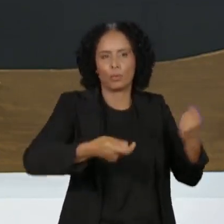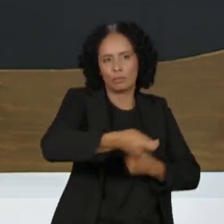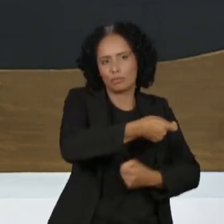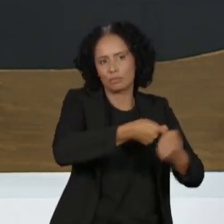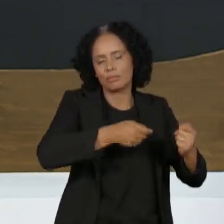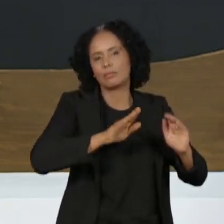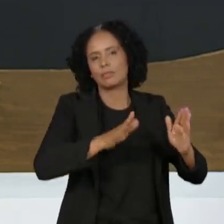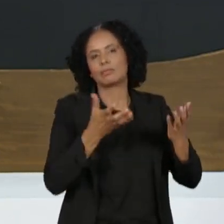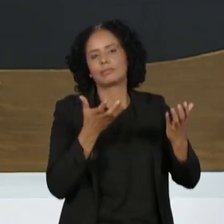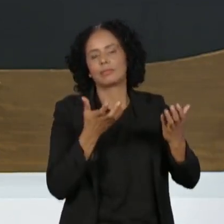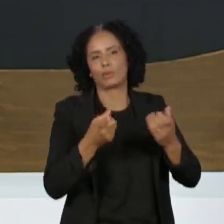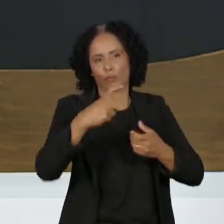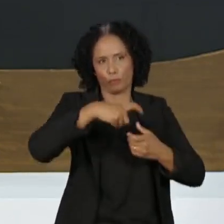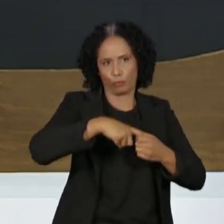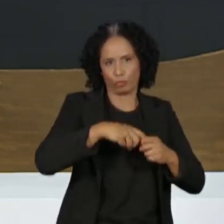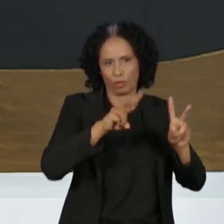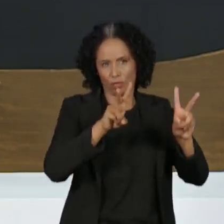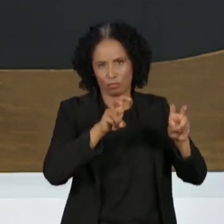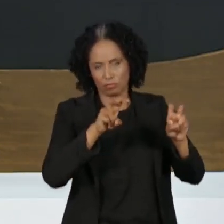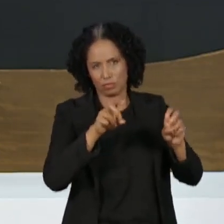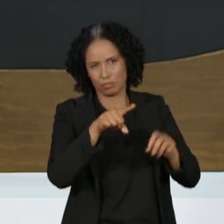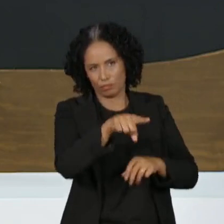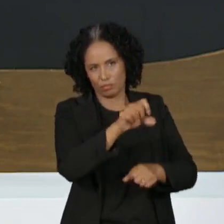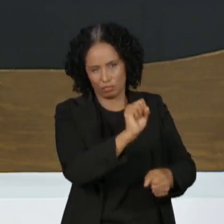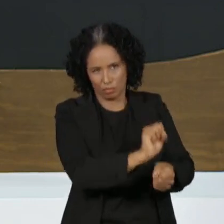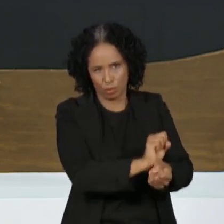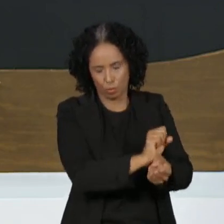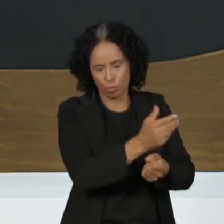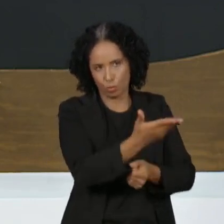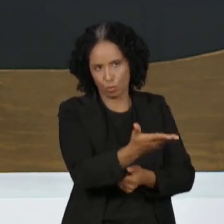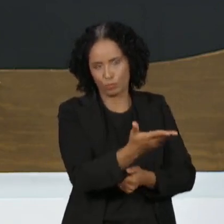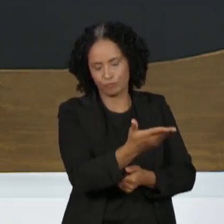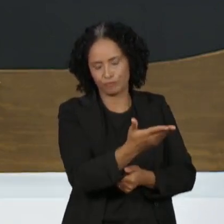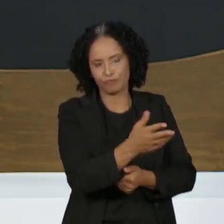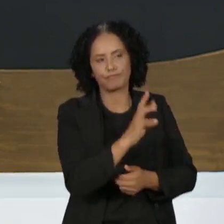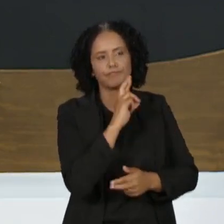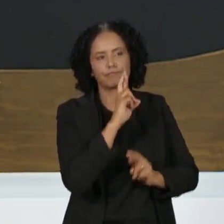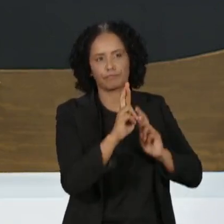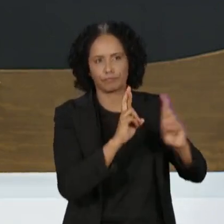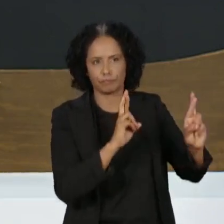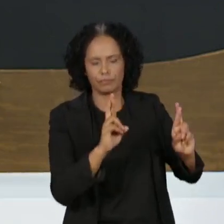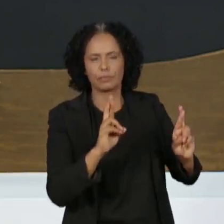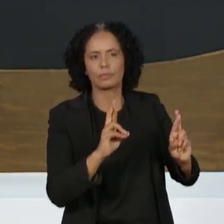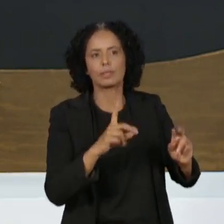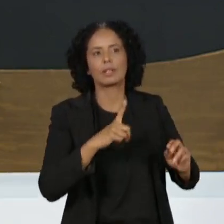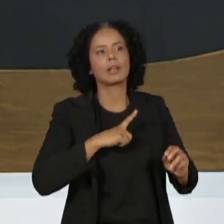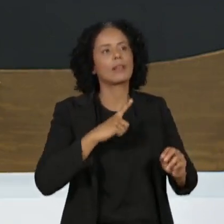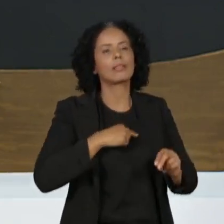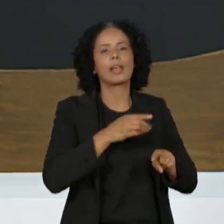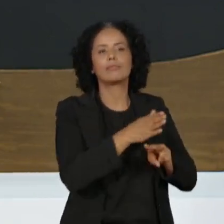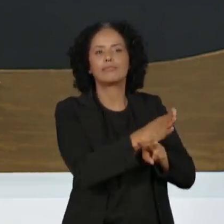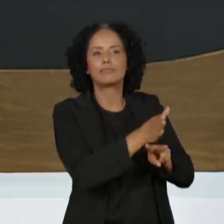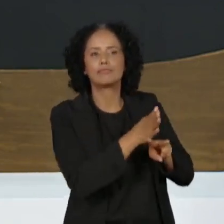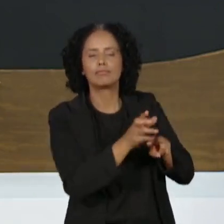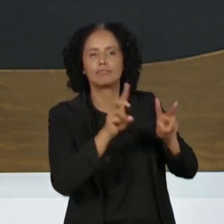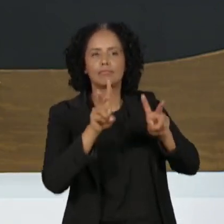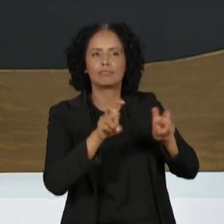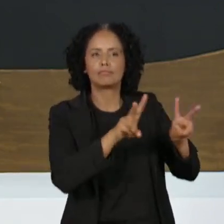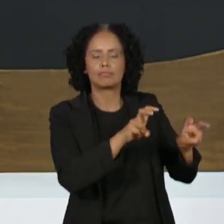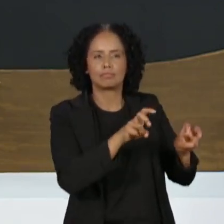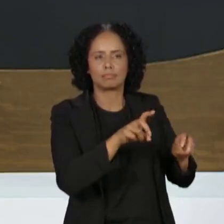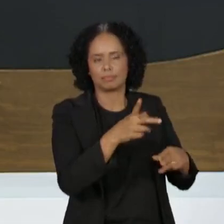retomar de onde o senhor parou, respondendo ao Fernando e à Jussara, sobre essa divisão de atribuições. O senhor, como